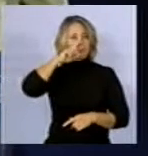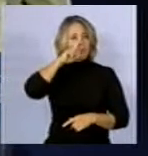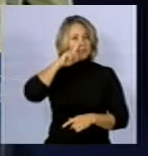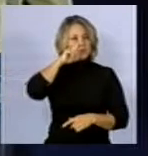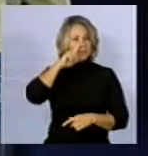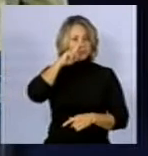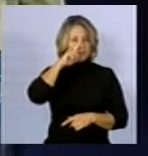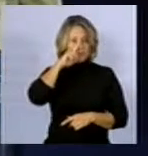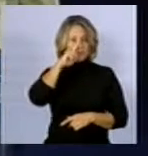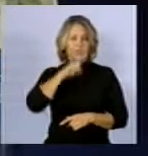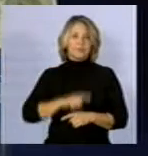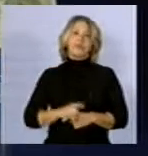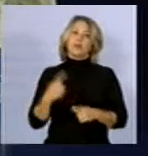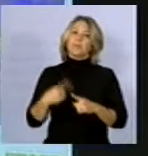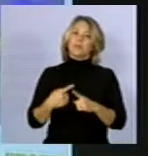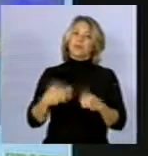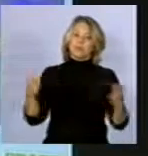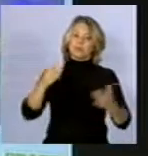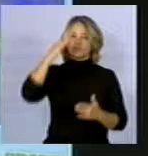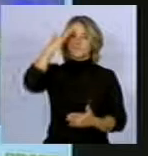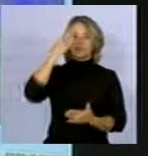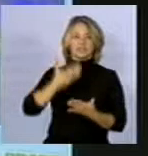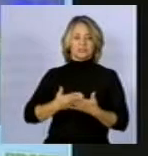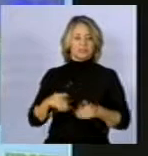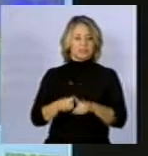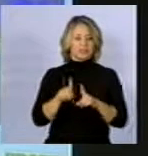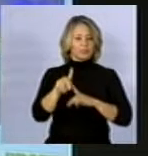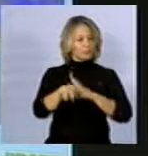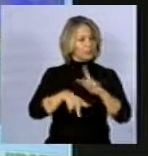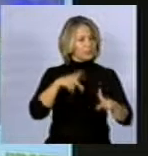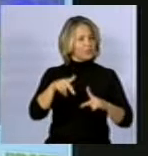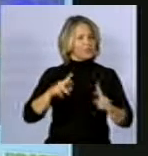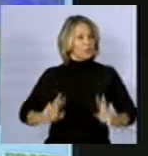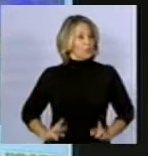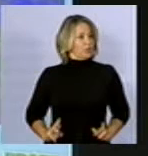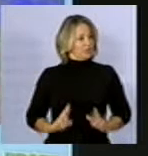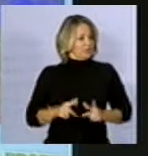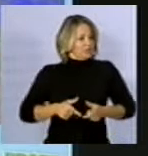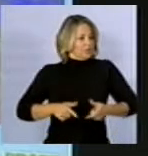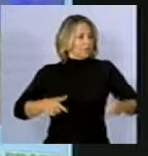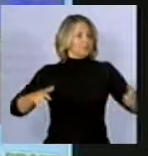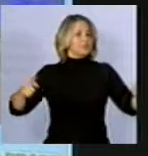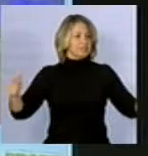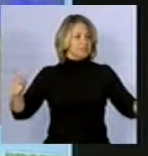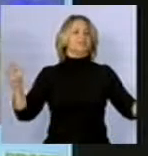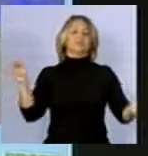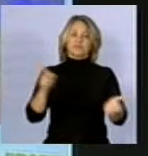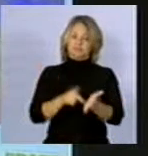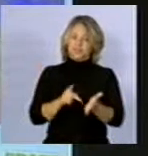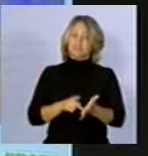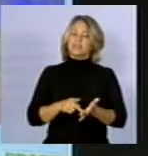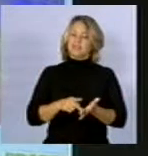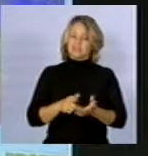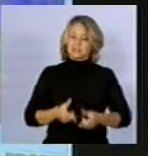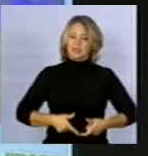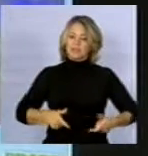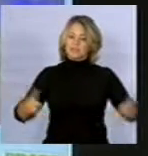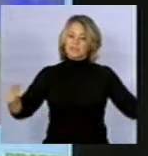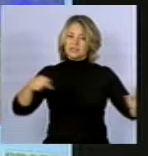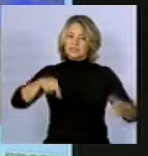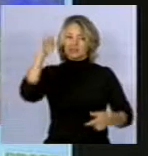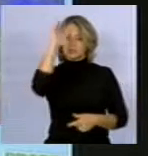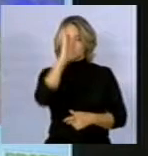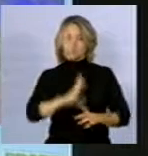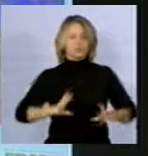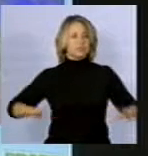percepção muito grande da população de que câncer está aumentando. Realmente, câncer está aumentando no Brasil como